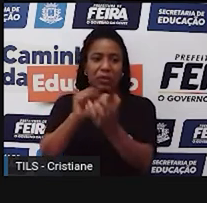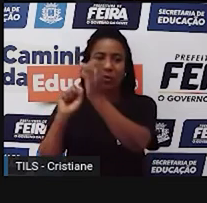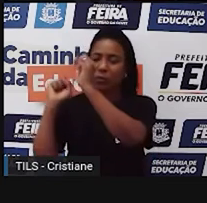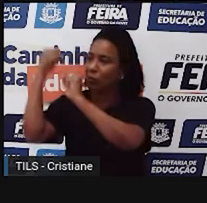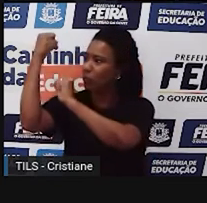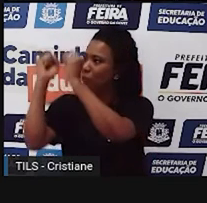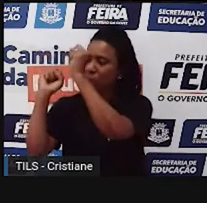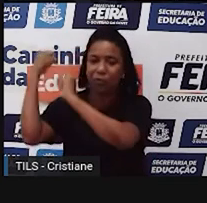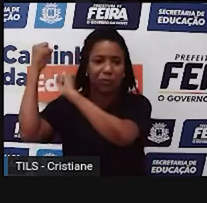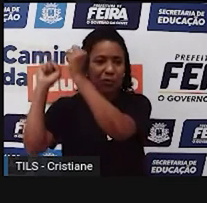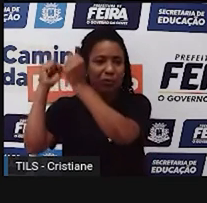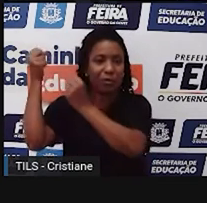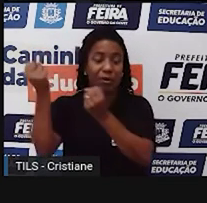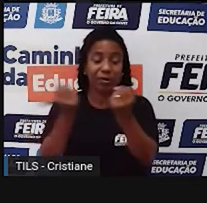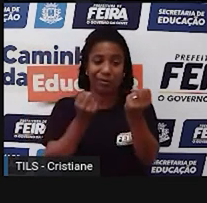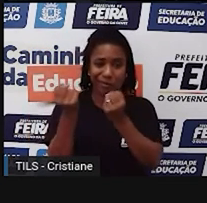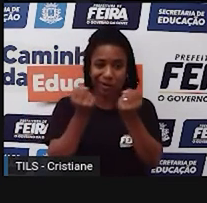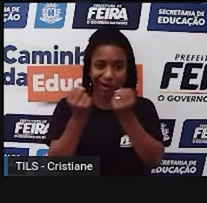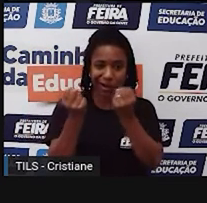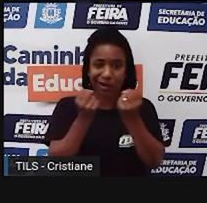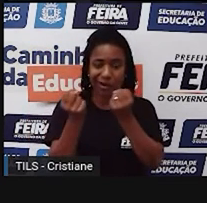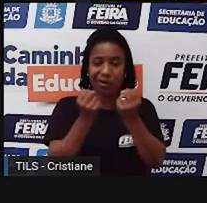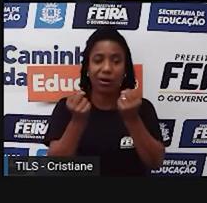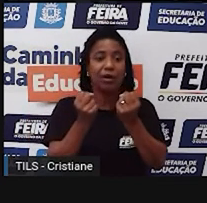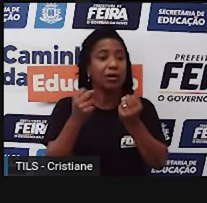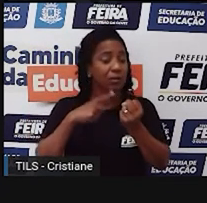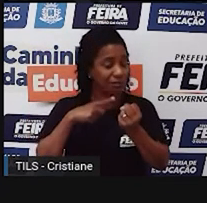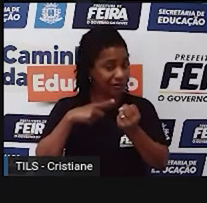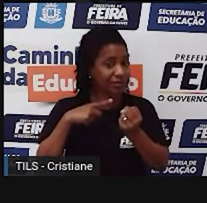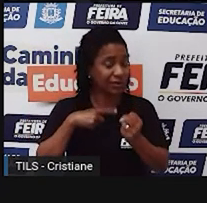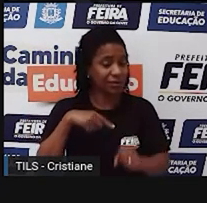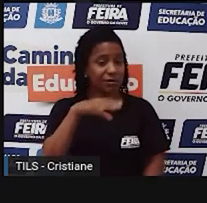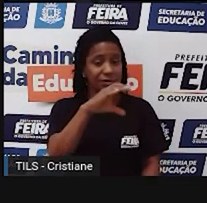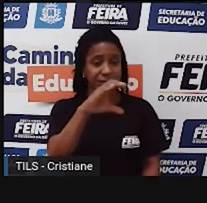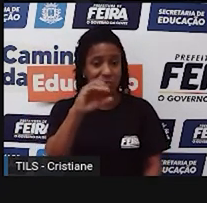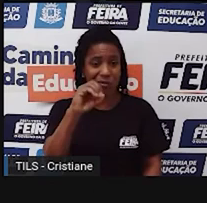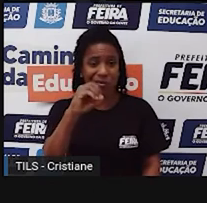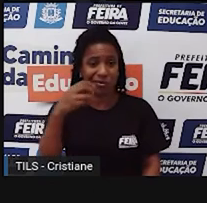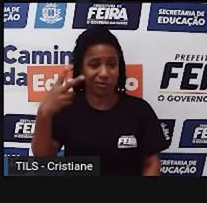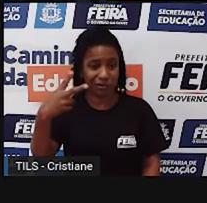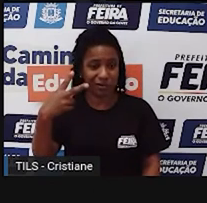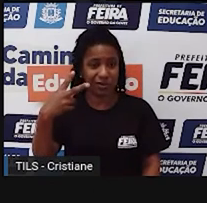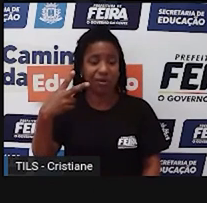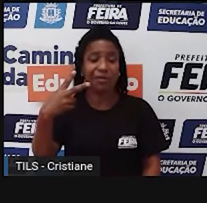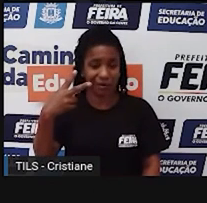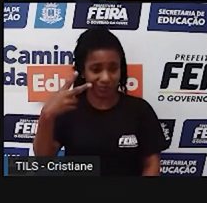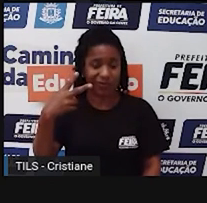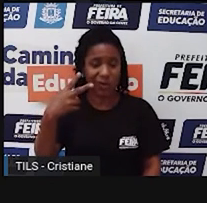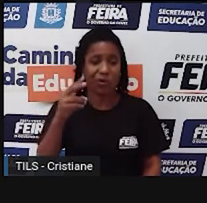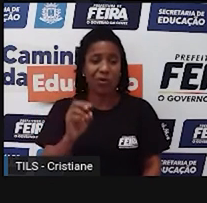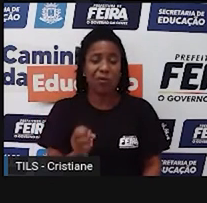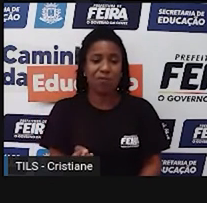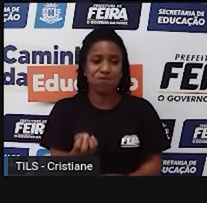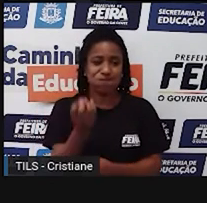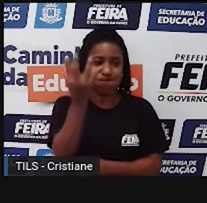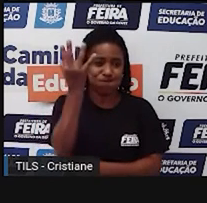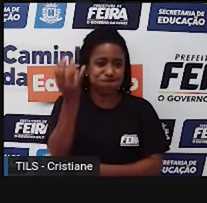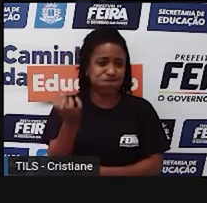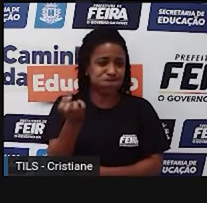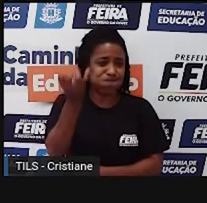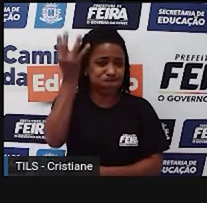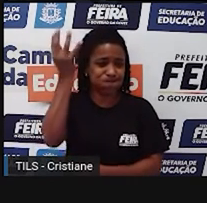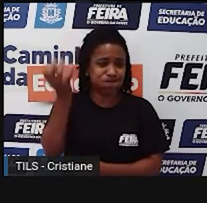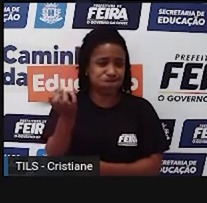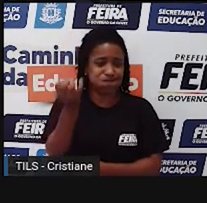gases nocivos que aumentam até a quantidade de calor, né? Gases de efeito estufa que aumentam a quantidade de